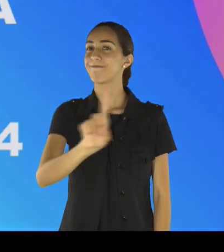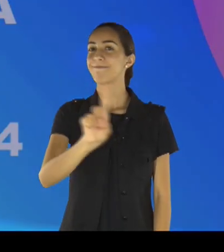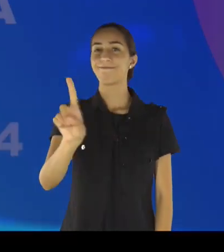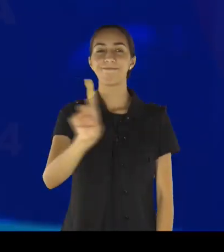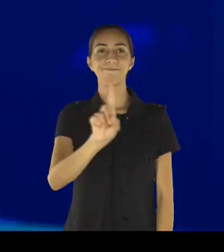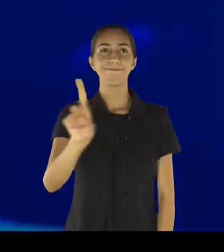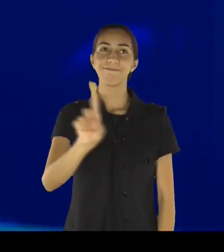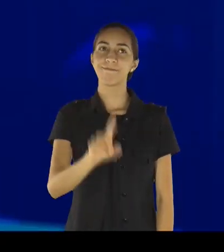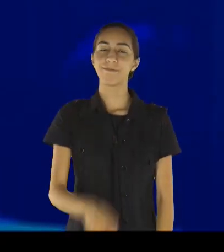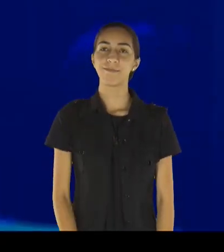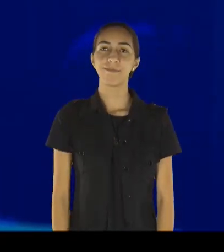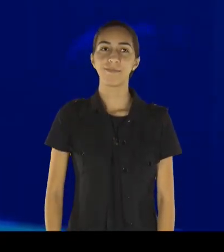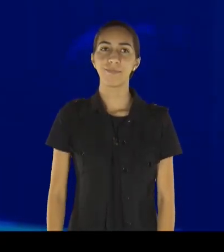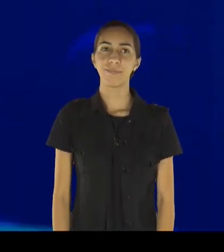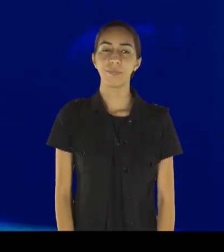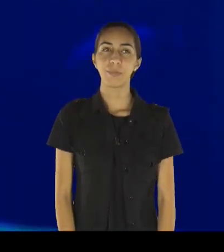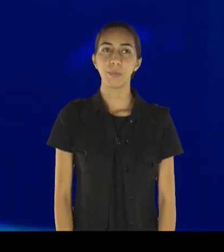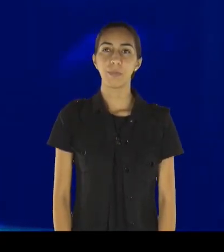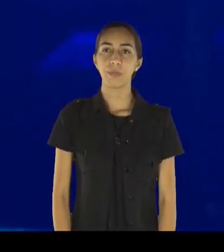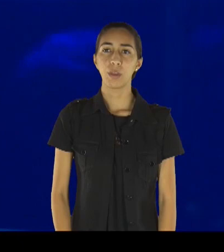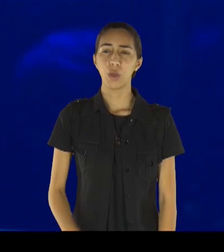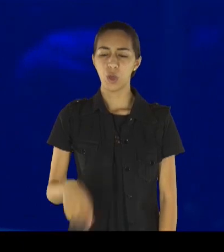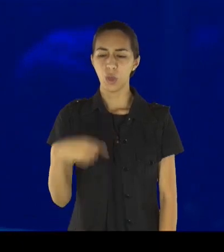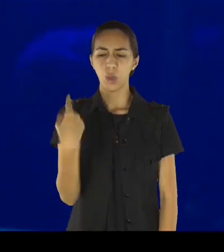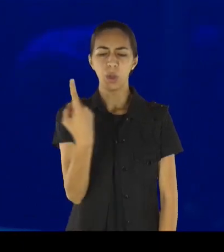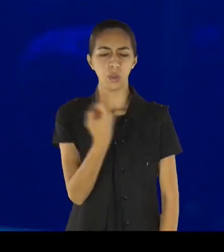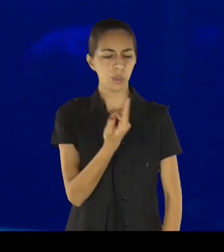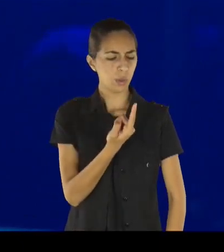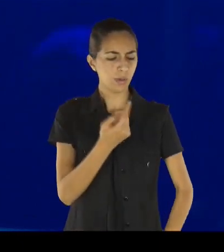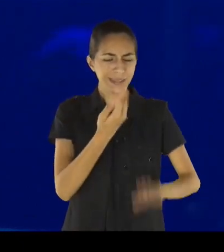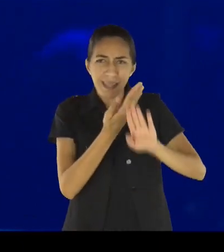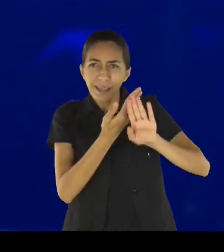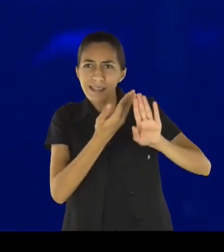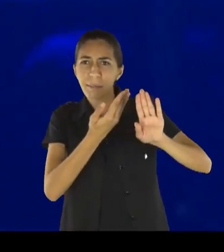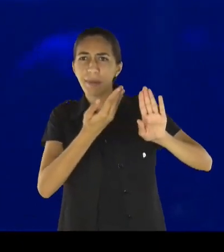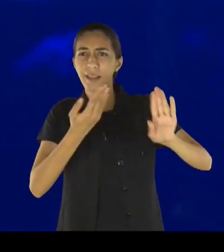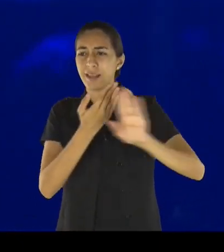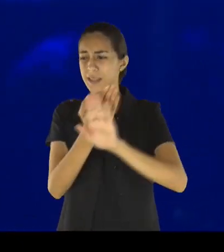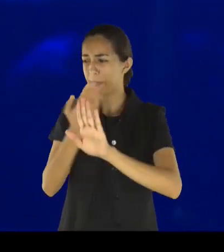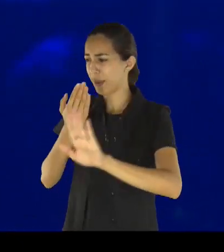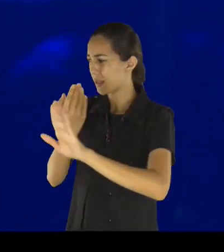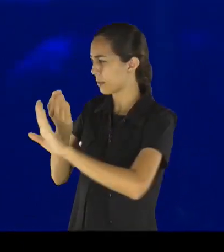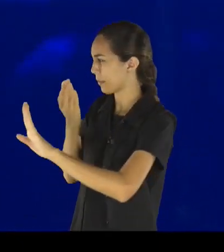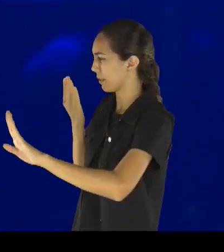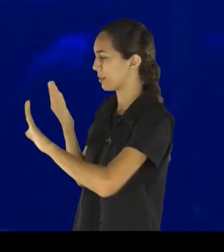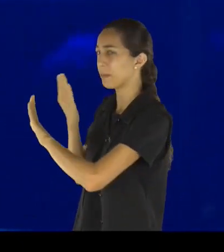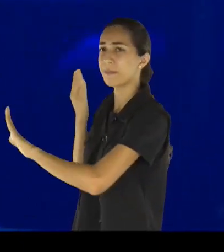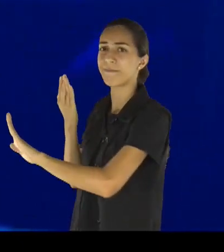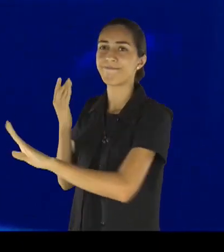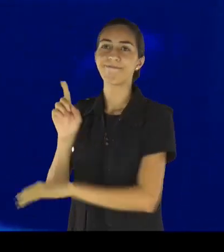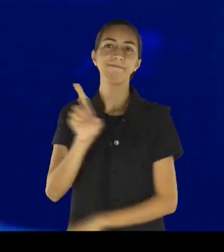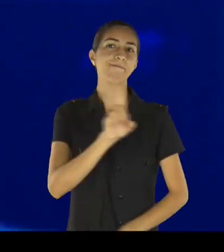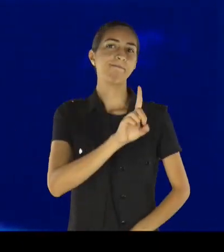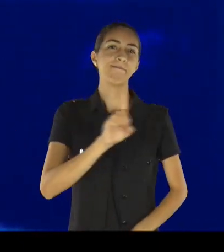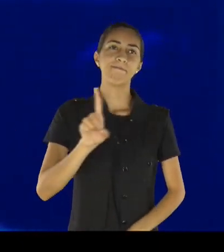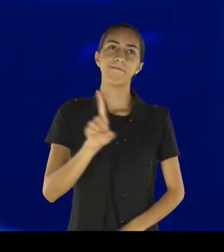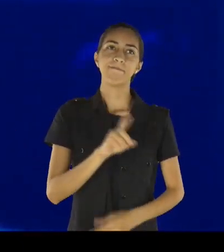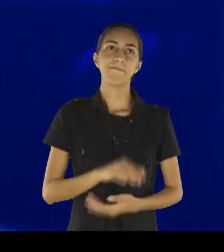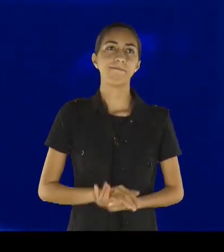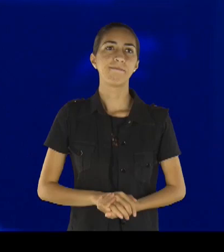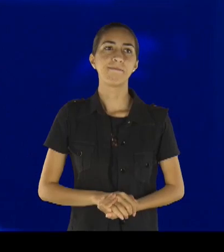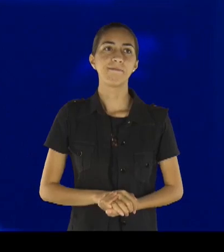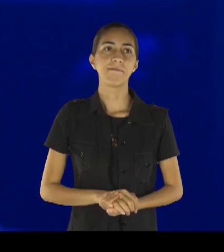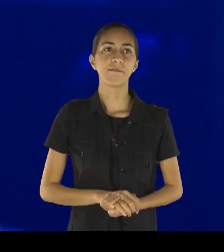nós não vamos ficar isolados, casa sozinhos, sem ter, sem poder, se relacionar com ninguém, sem ter, como é que se diz?